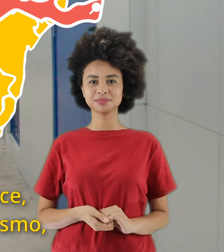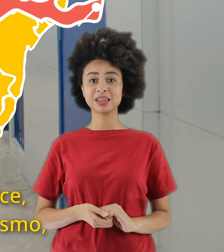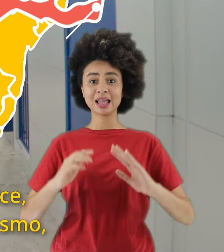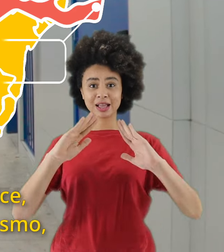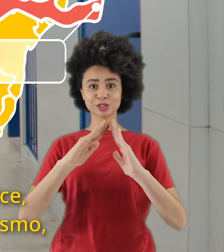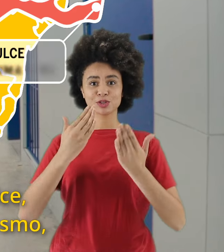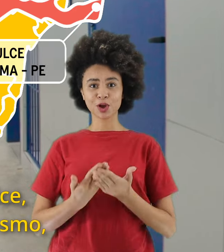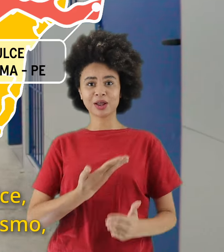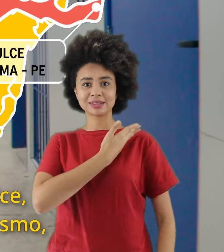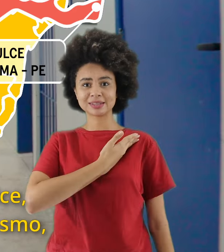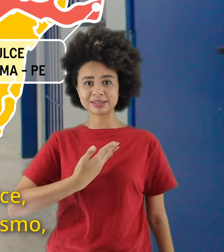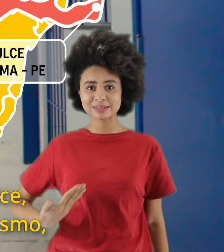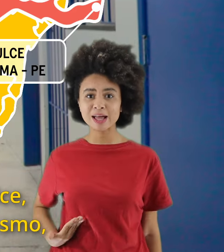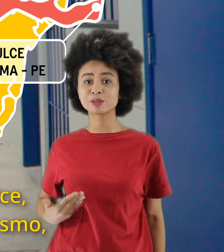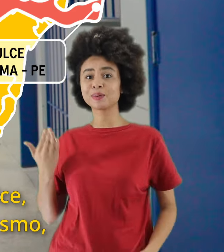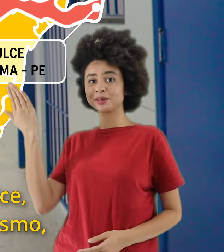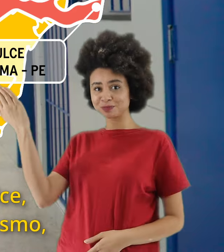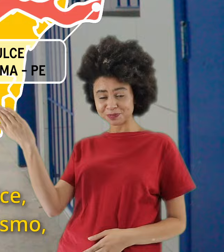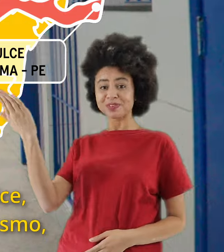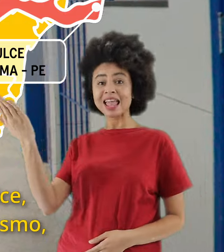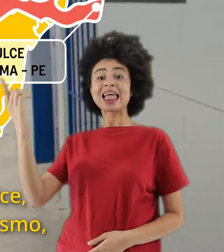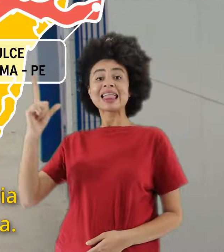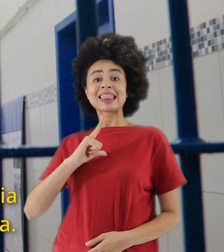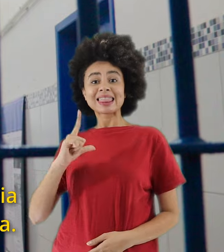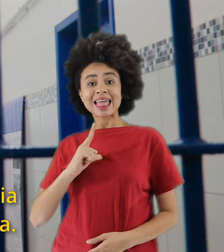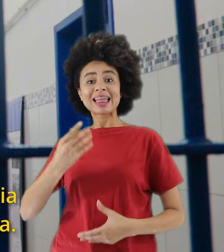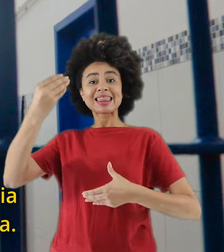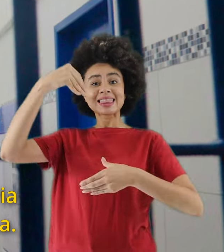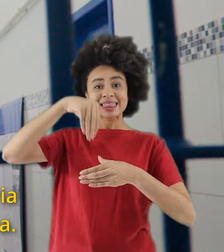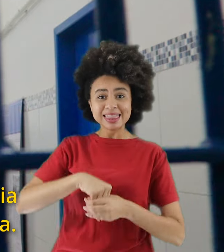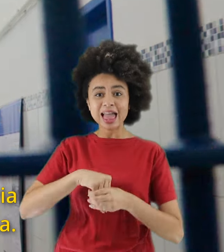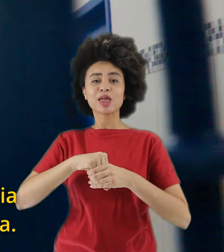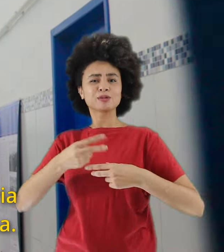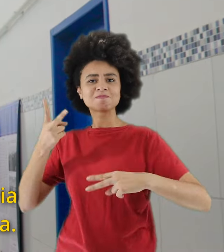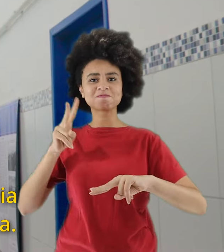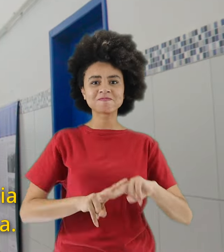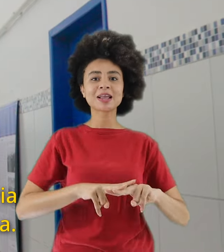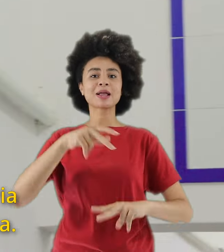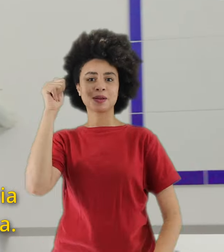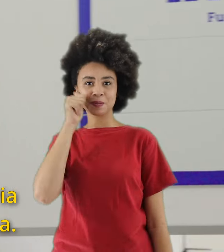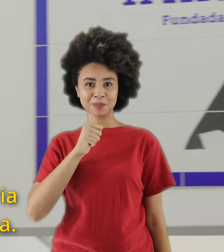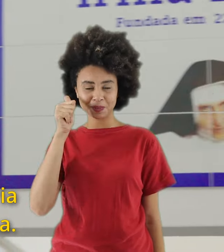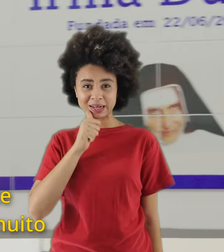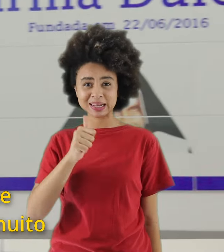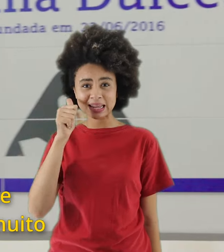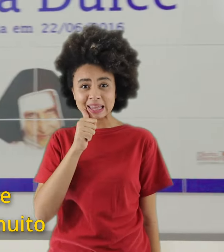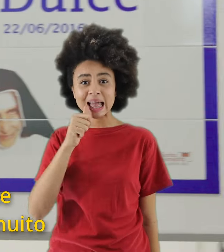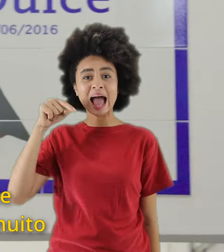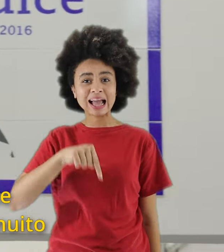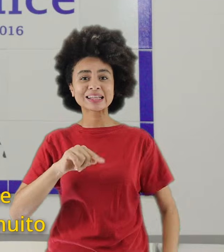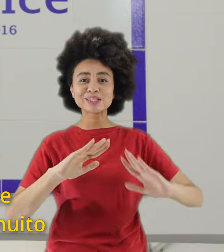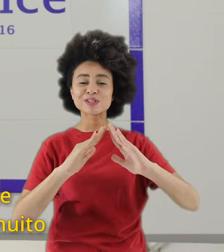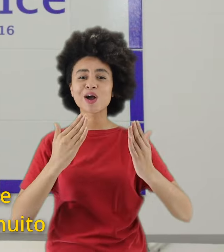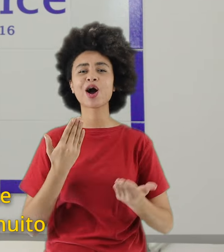A escola estadual Irmã Dússia está inserida dentro mesmo, no interior da penitenciária feminina de Abreu e Lima. Aqui nessa